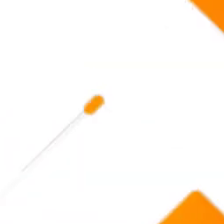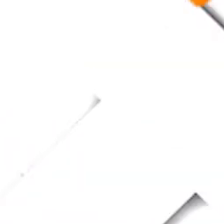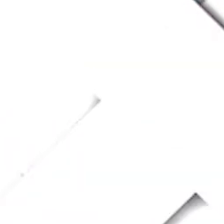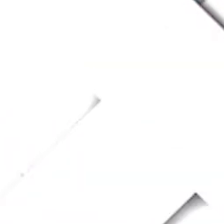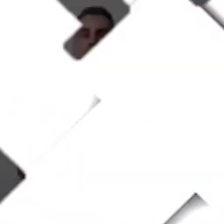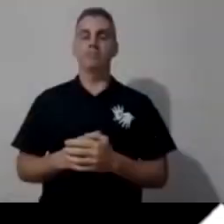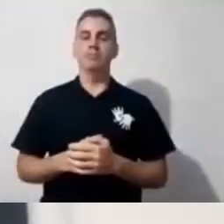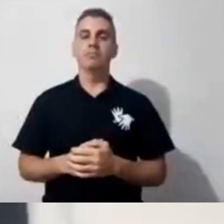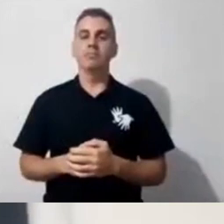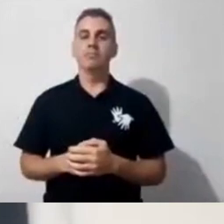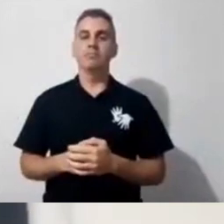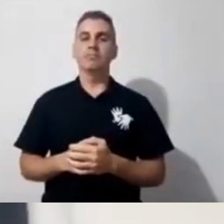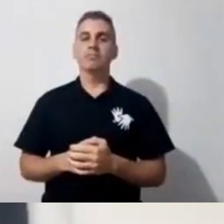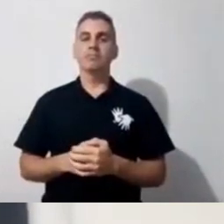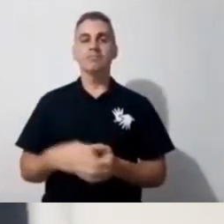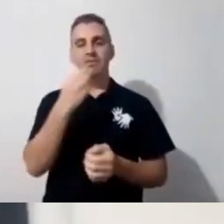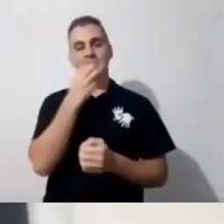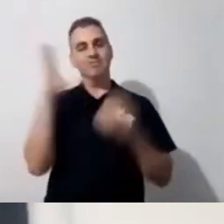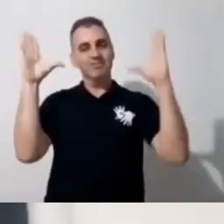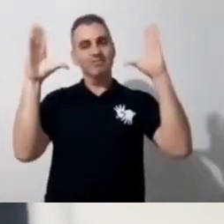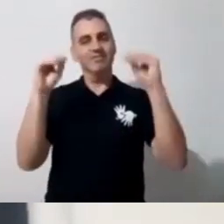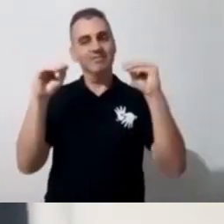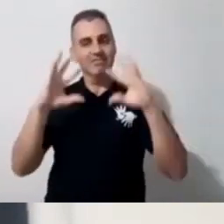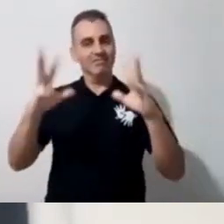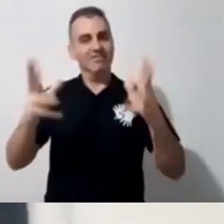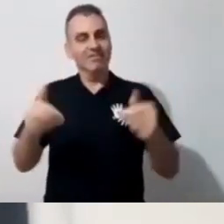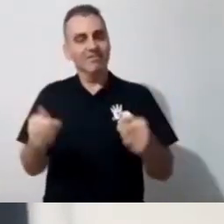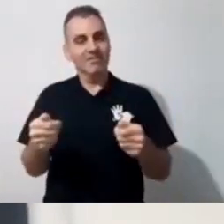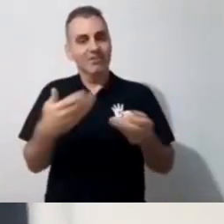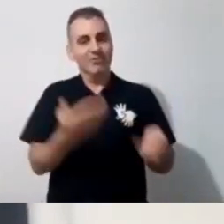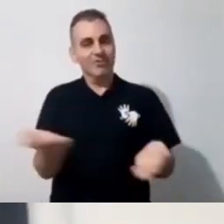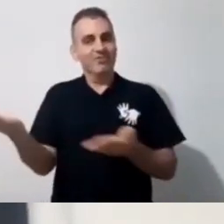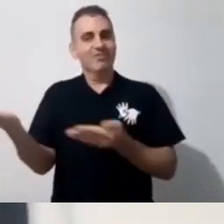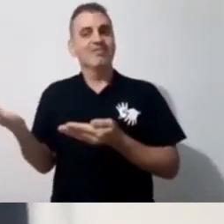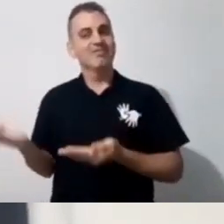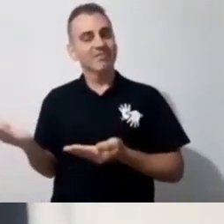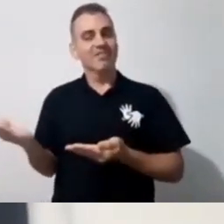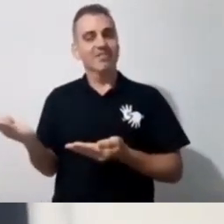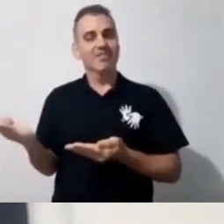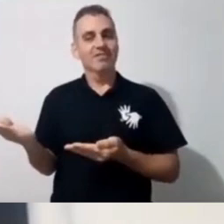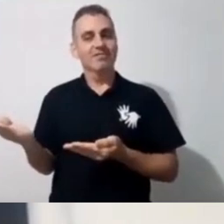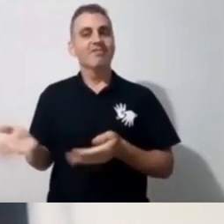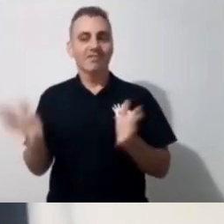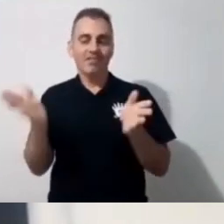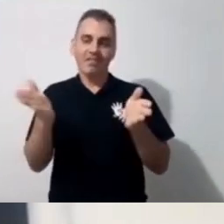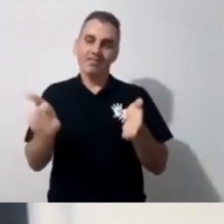Boa noite a todos, sejam todos muito bem-vindos. Hoje